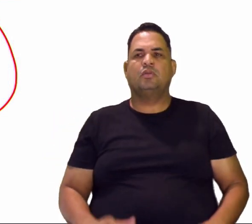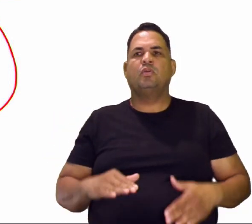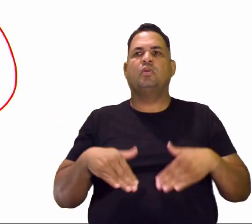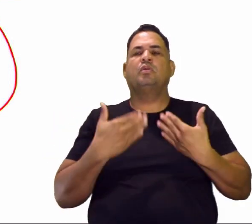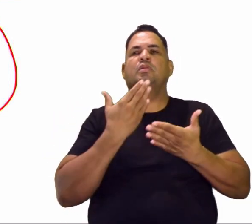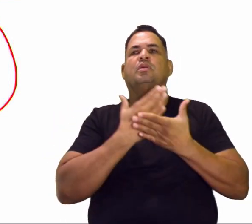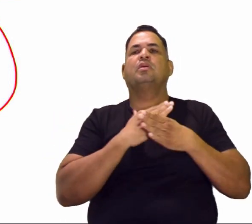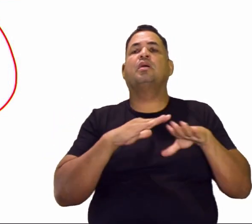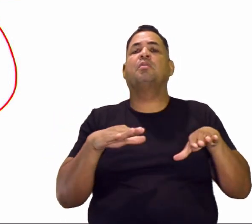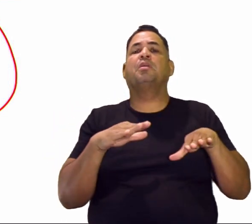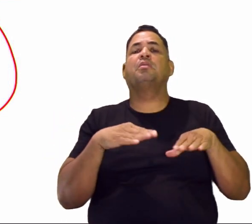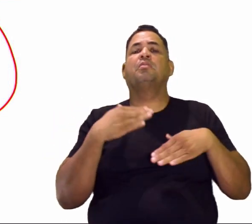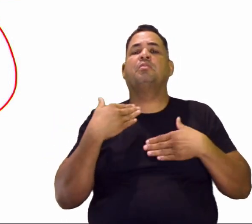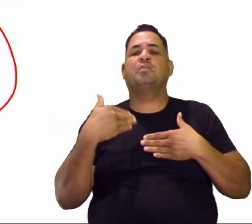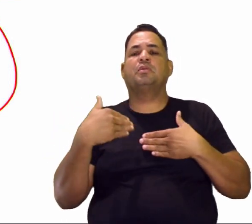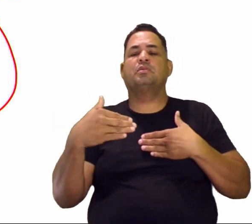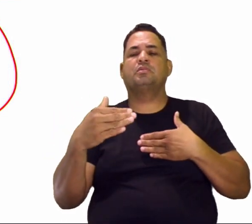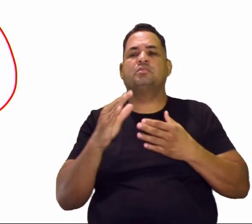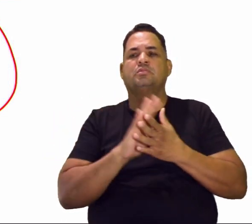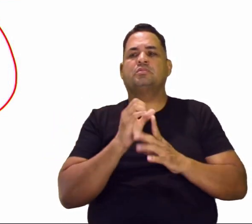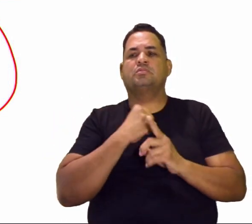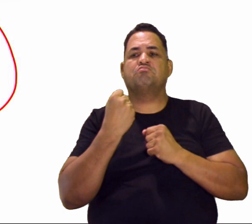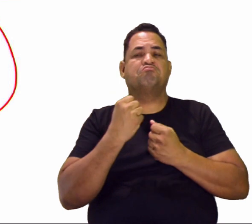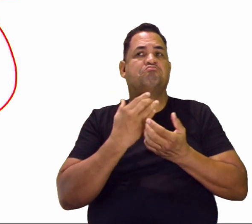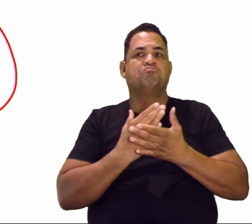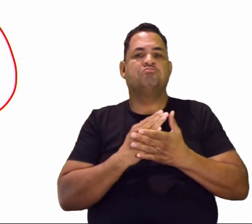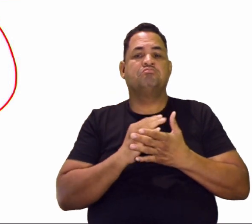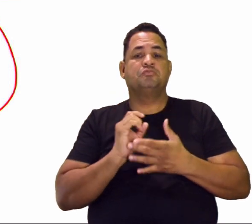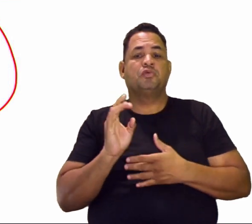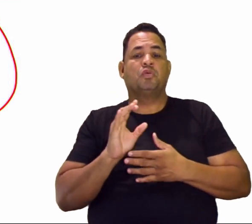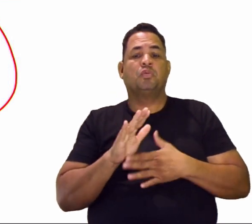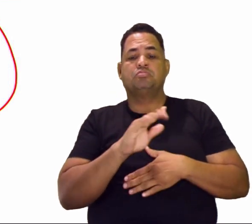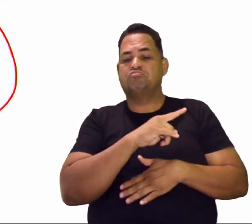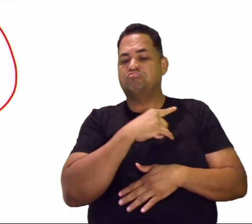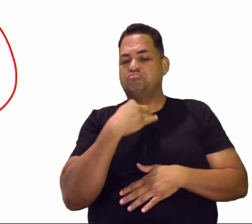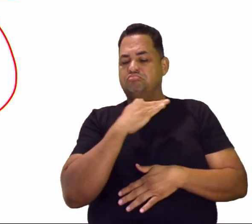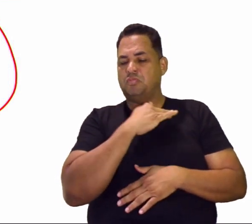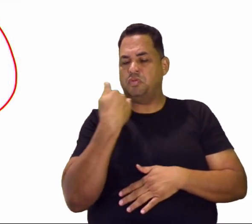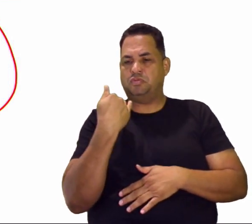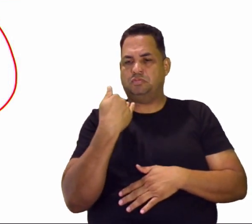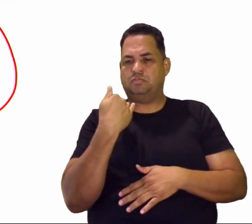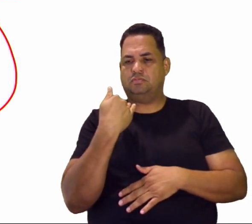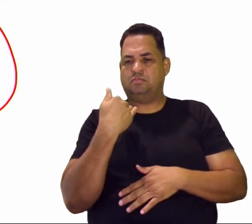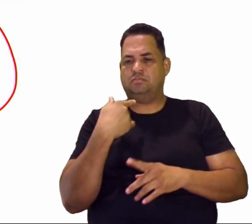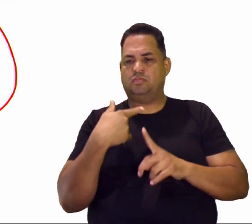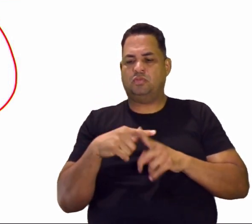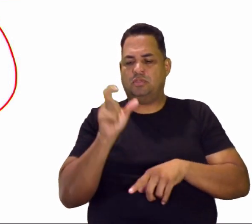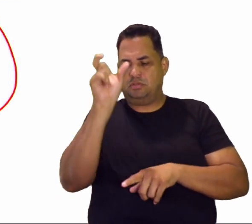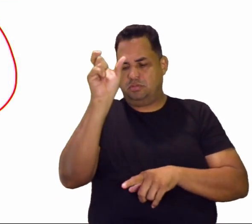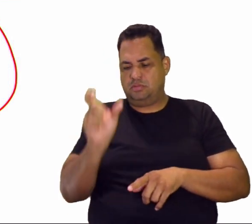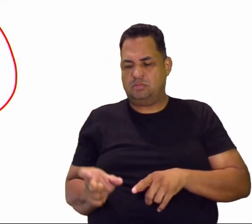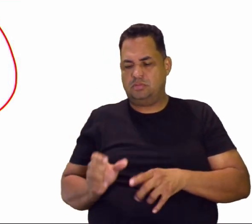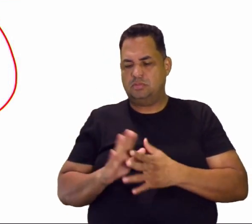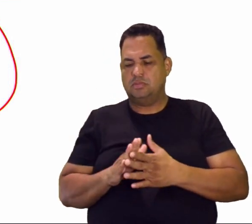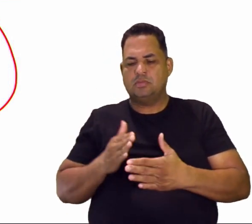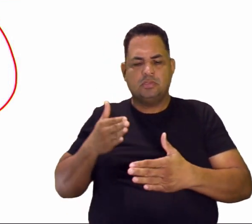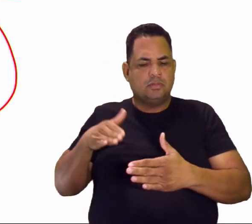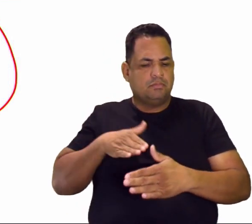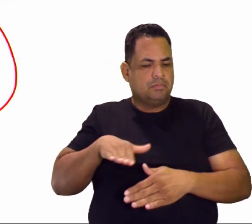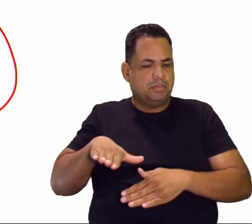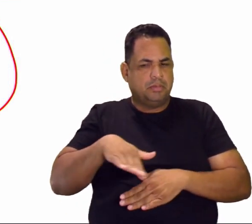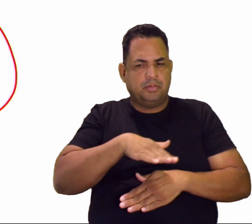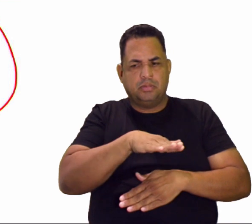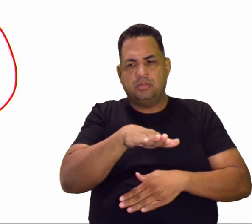acaba o processo de socialização? Só acaba quando a gente morre. Porque o indivíduo, ele passa por vários grupos sociais.